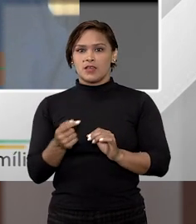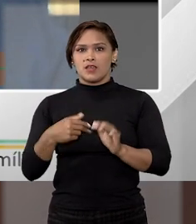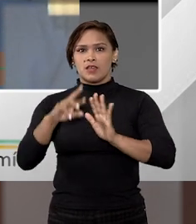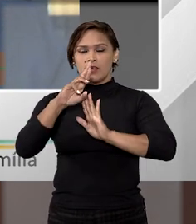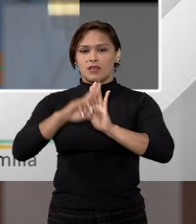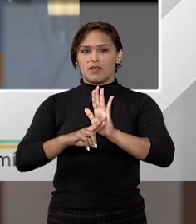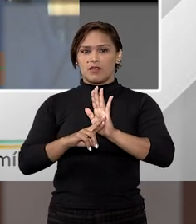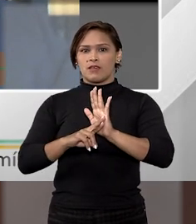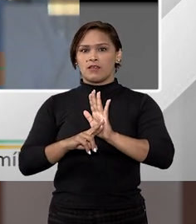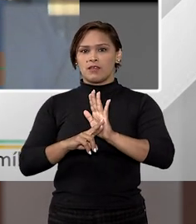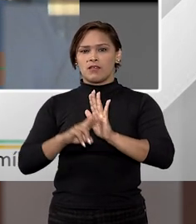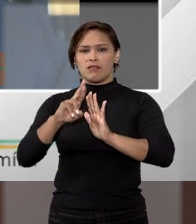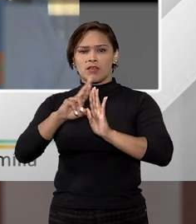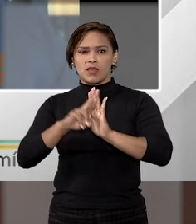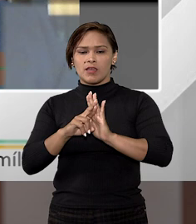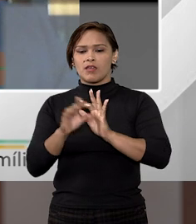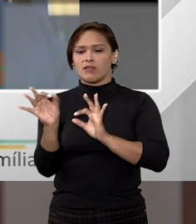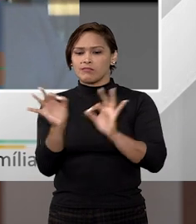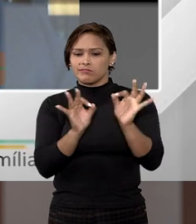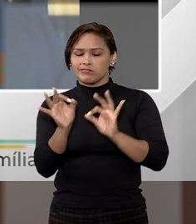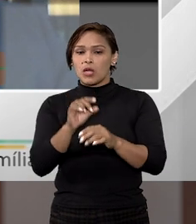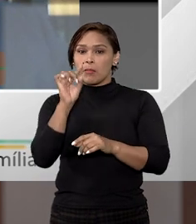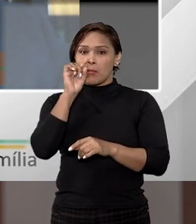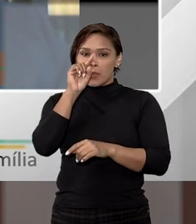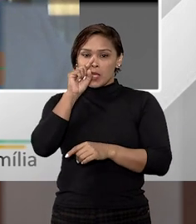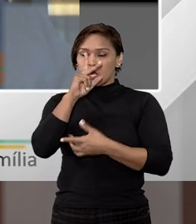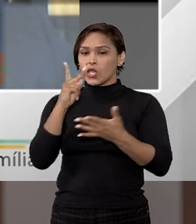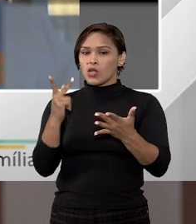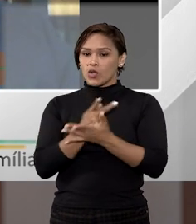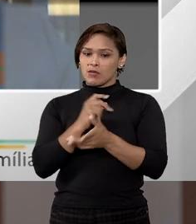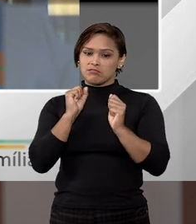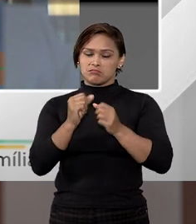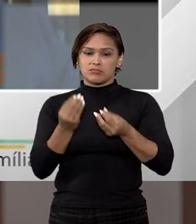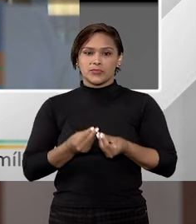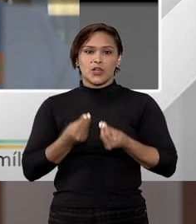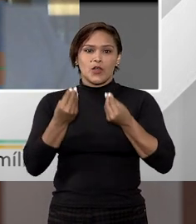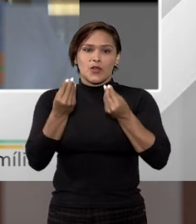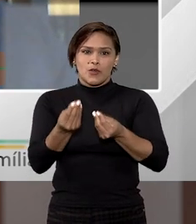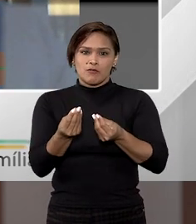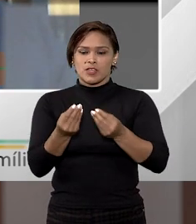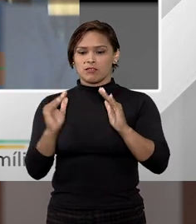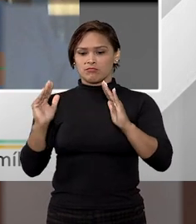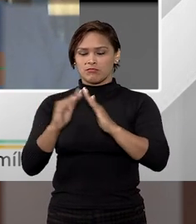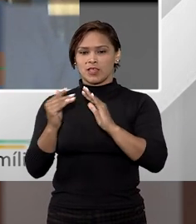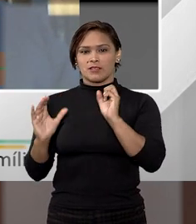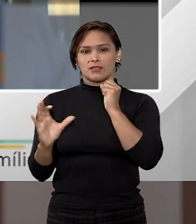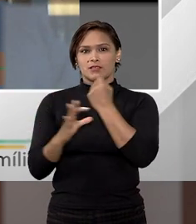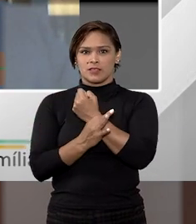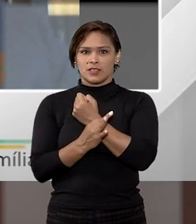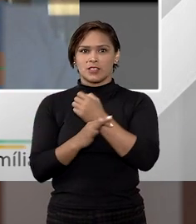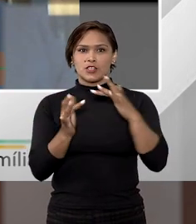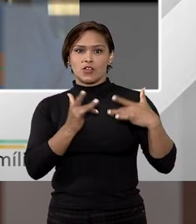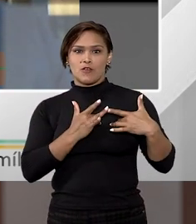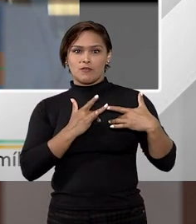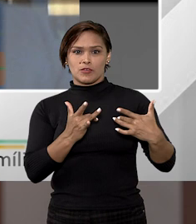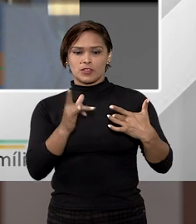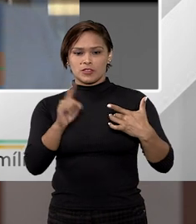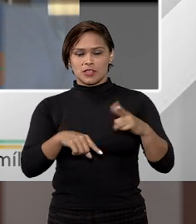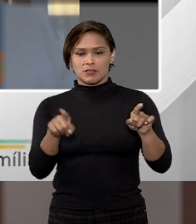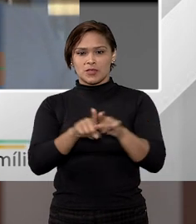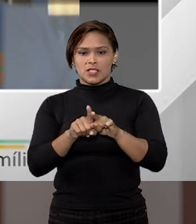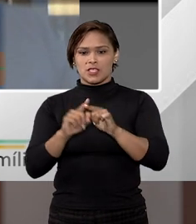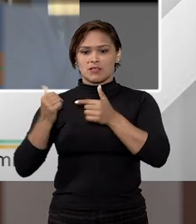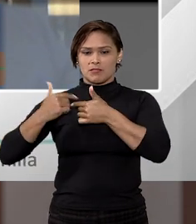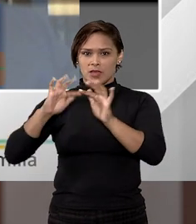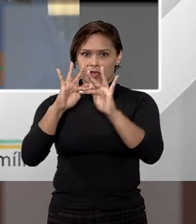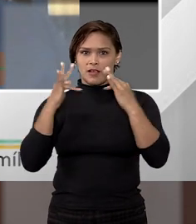em regra, é uma operação muito perigosa que se ofereça um bem como garantia voluntariamente sendo